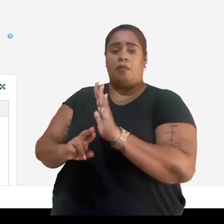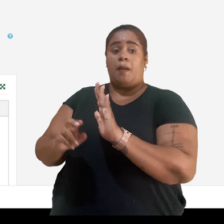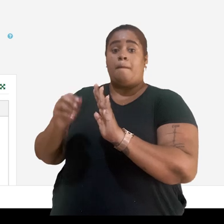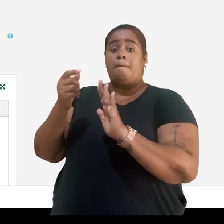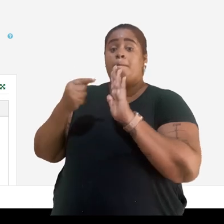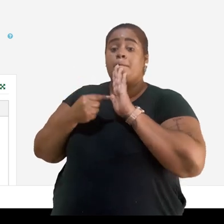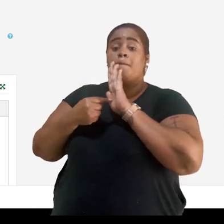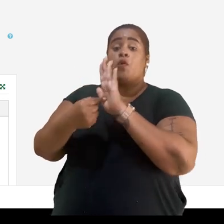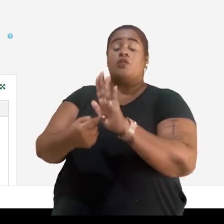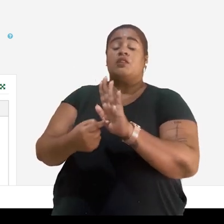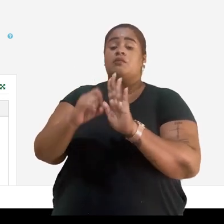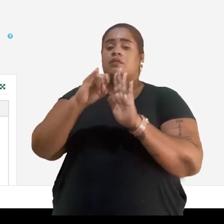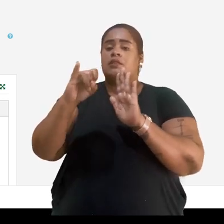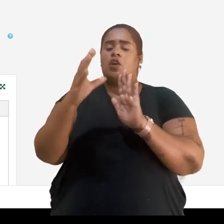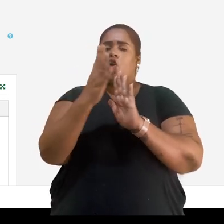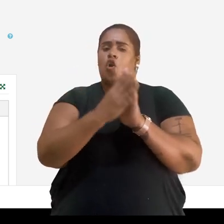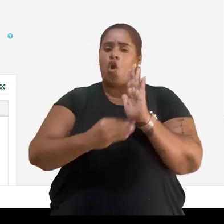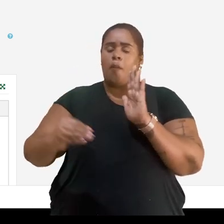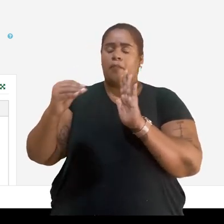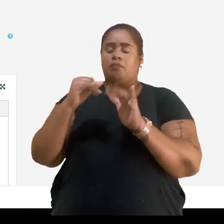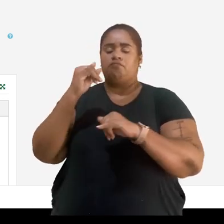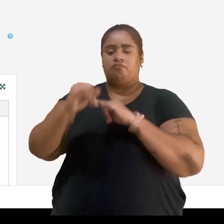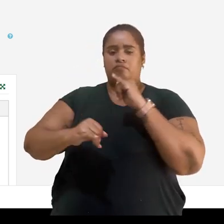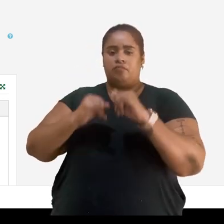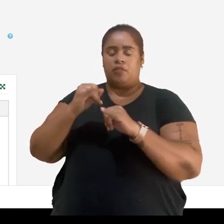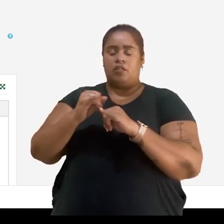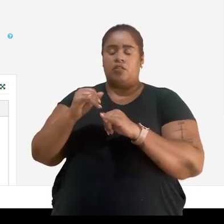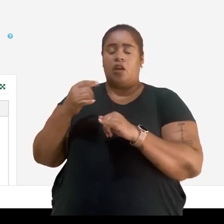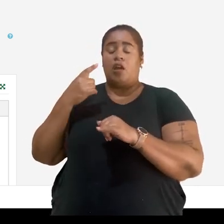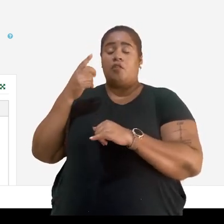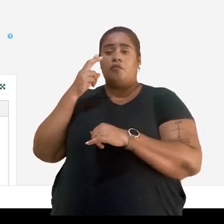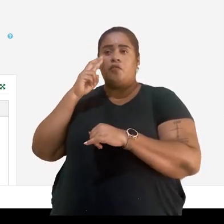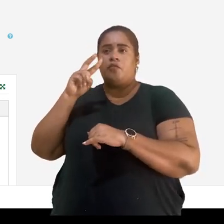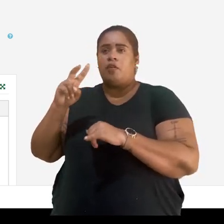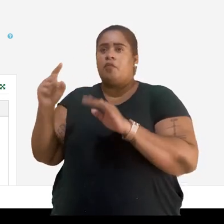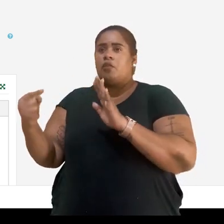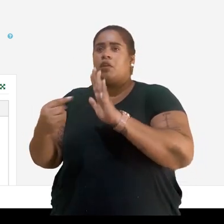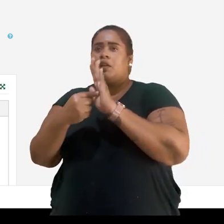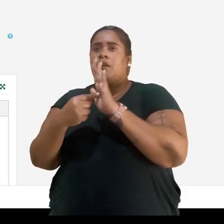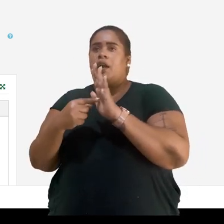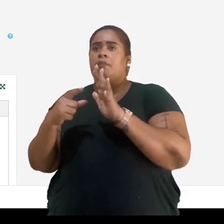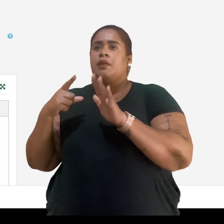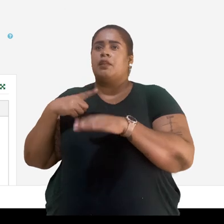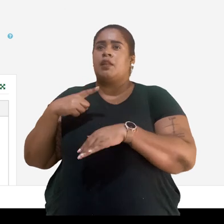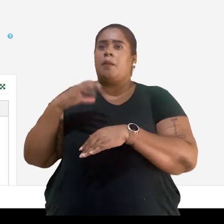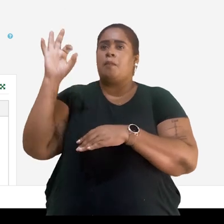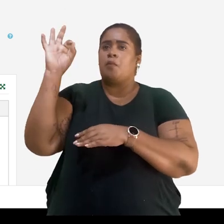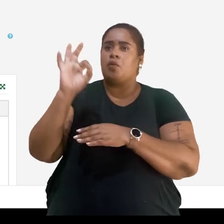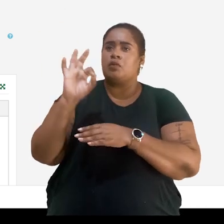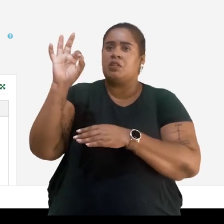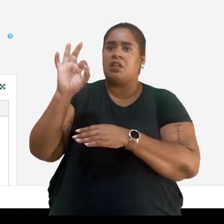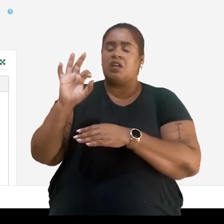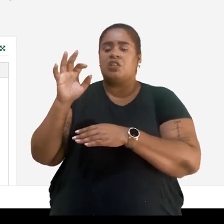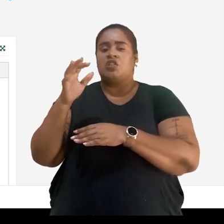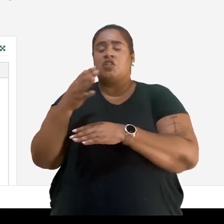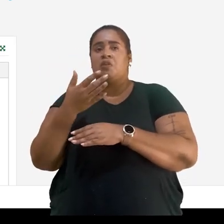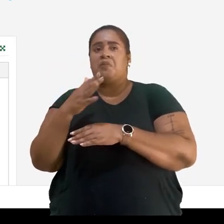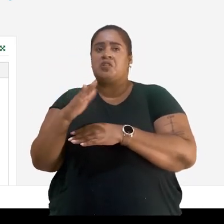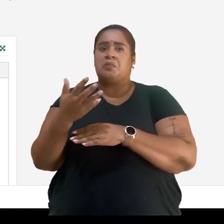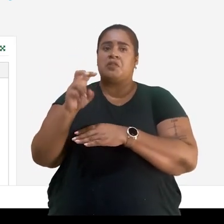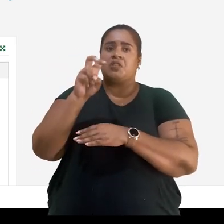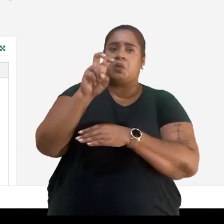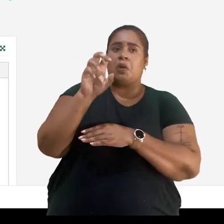relatório? vou clicar aqui onde tem esse símbolo e onde tem esse percentual, que no caso aqui seria uma